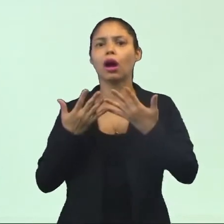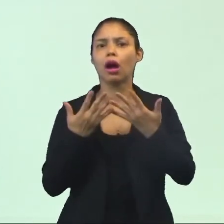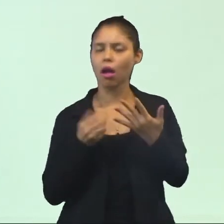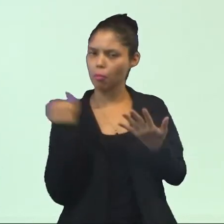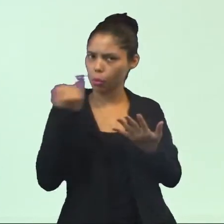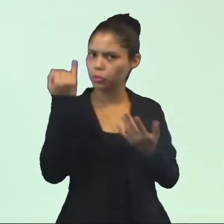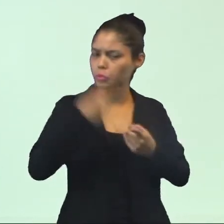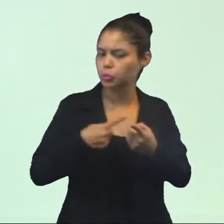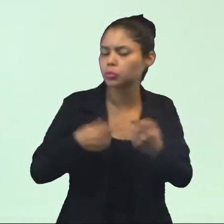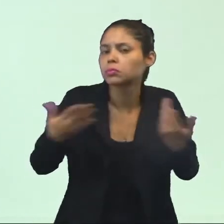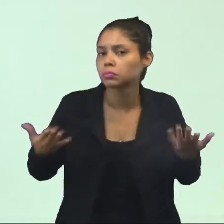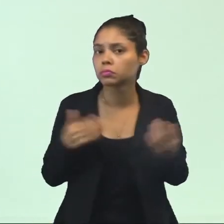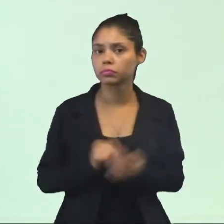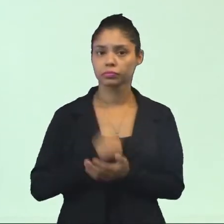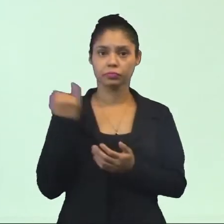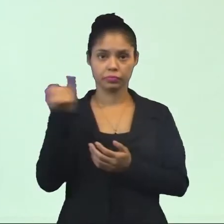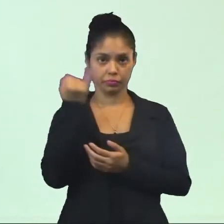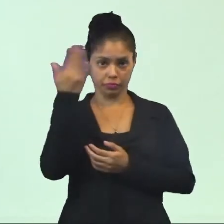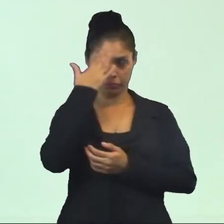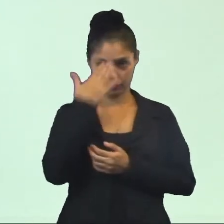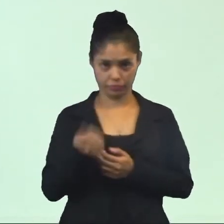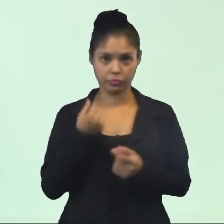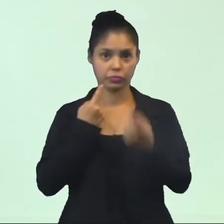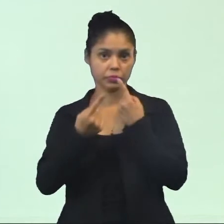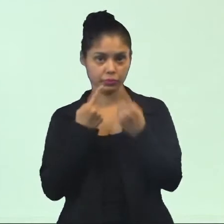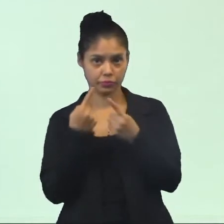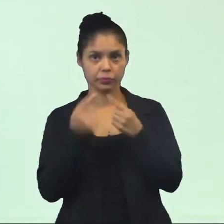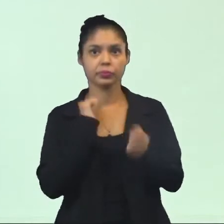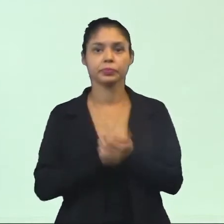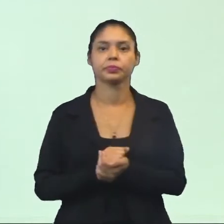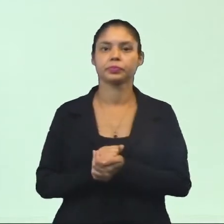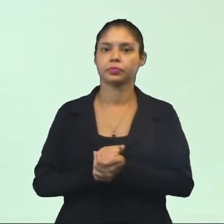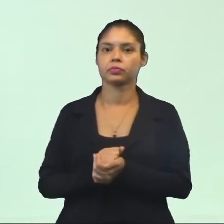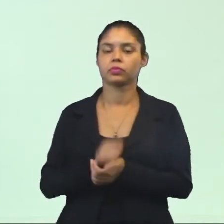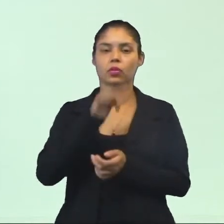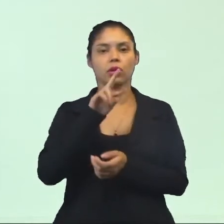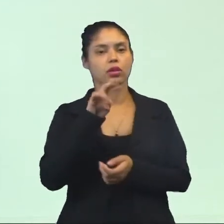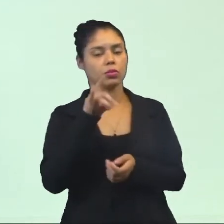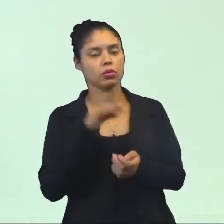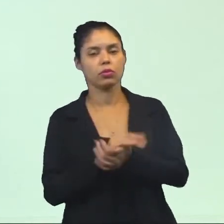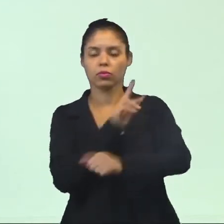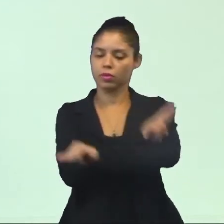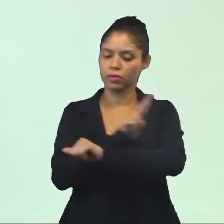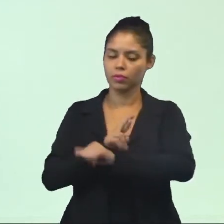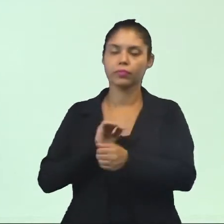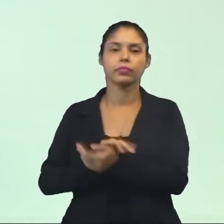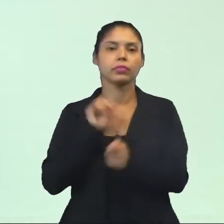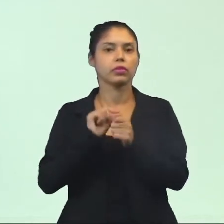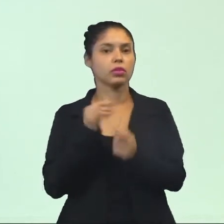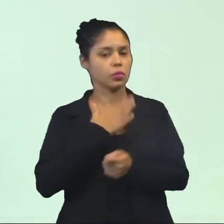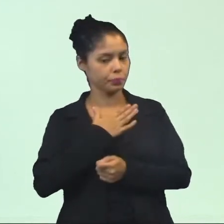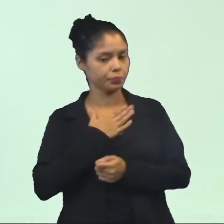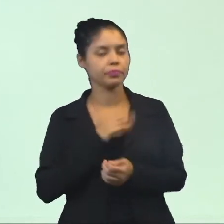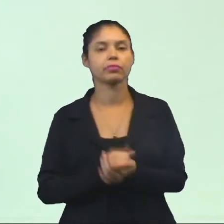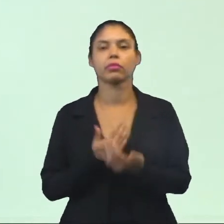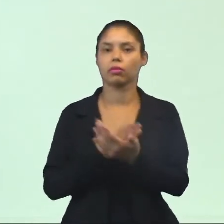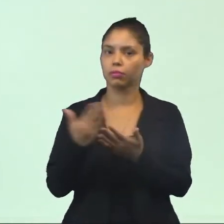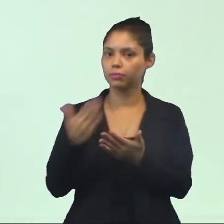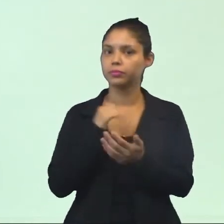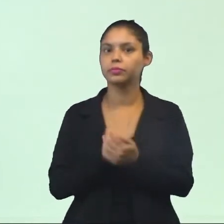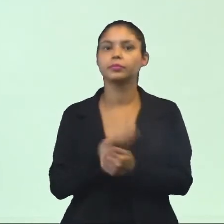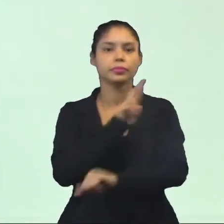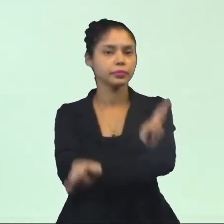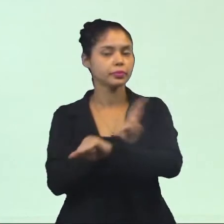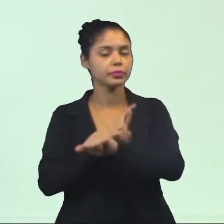é tão importante. Olha, é fundamental esse diálogo com os adeptos de uma religião. Olha, faça como eu, comece pela